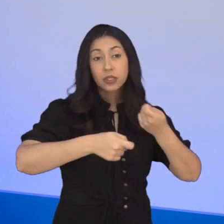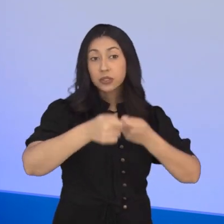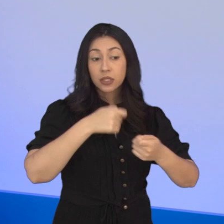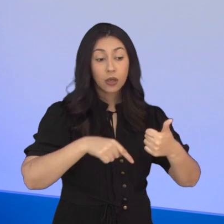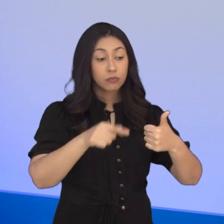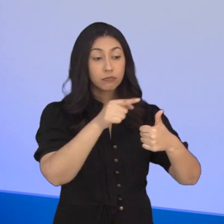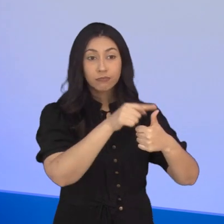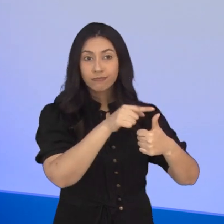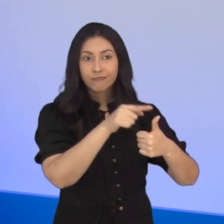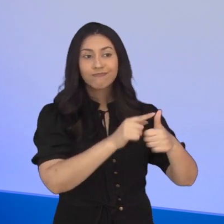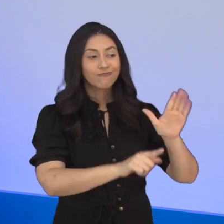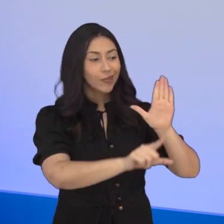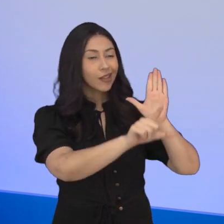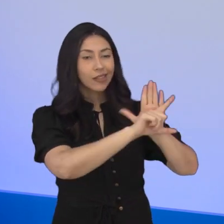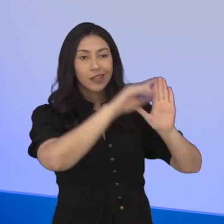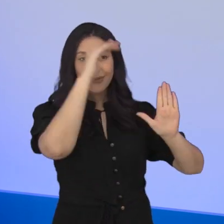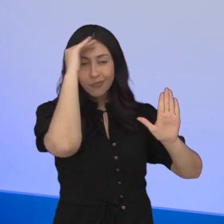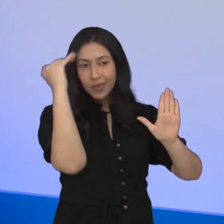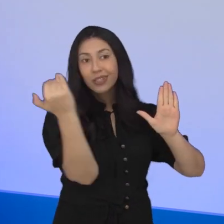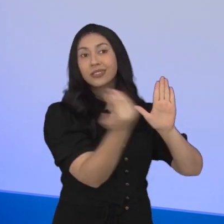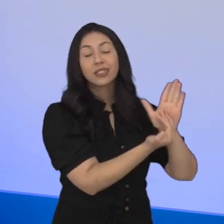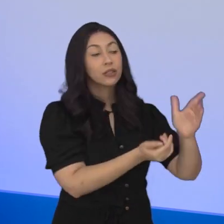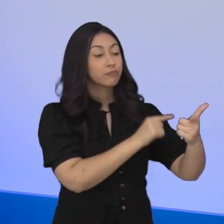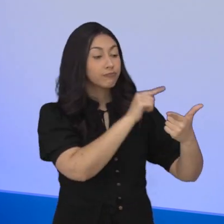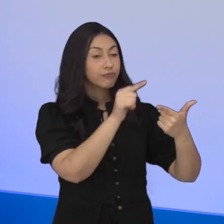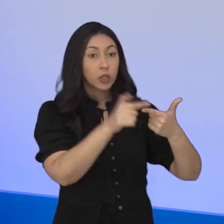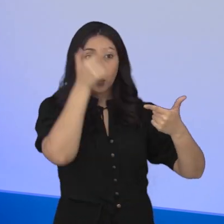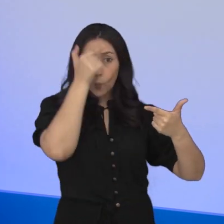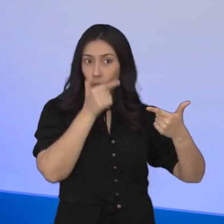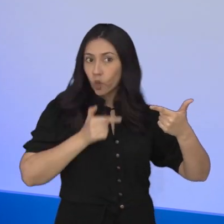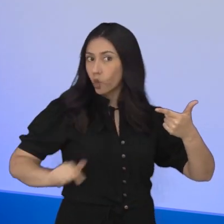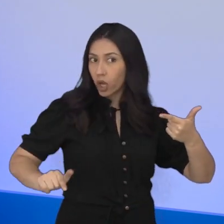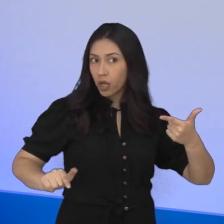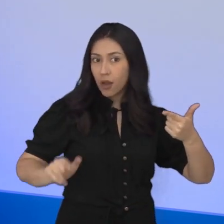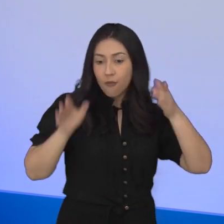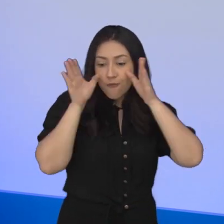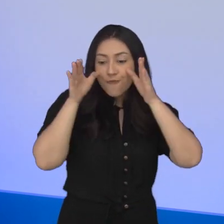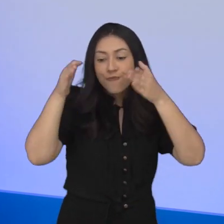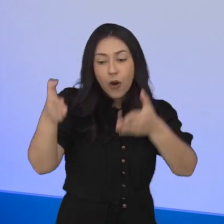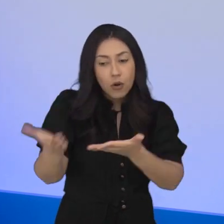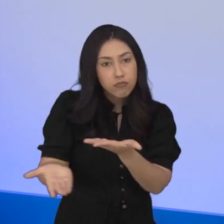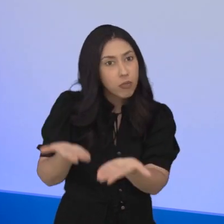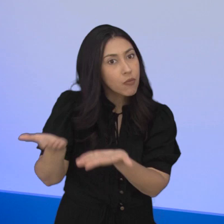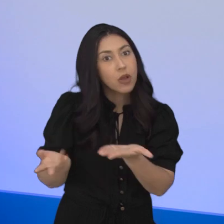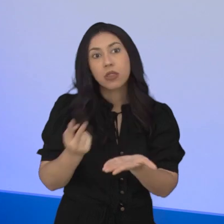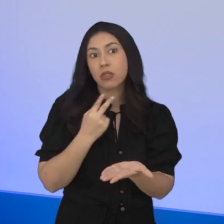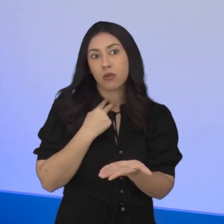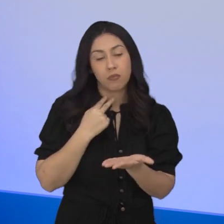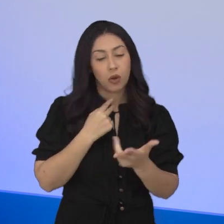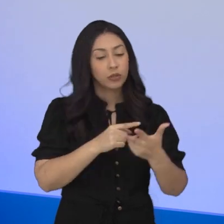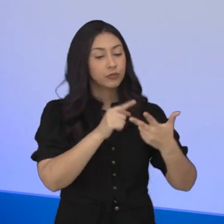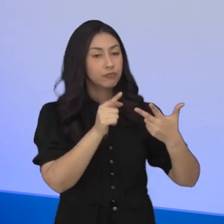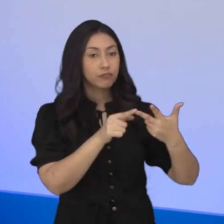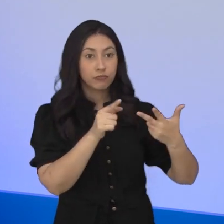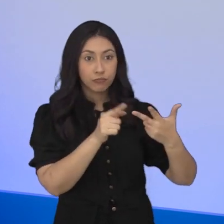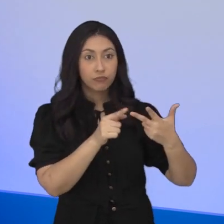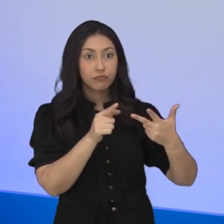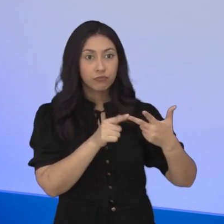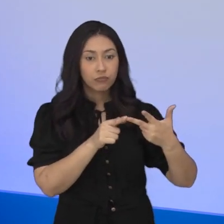pública, que é legalidade, impessoalidade, não favorecer ninguém nesse atendimento,